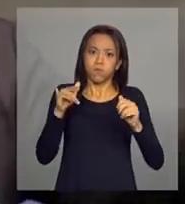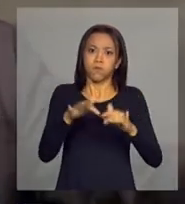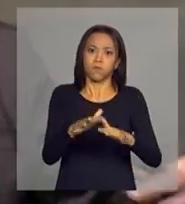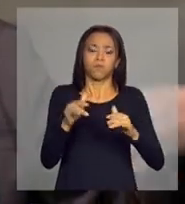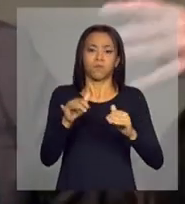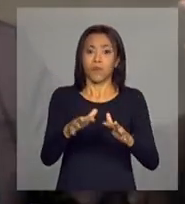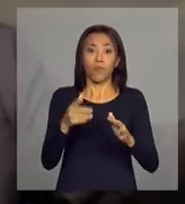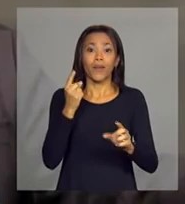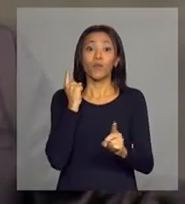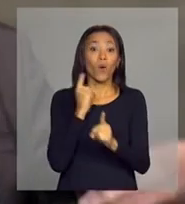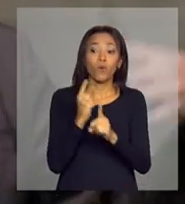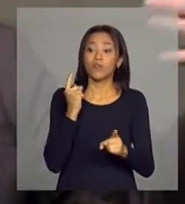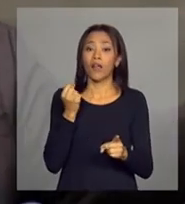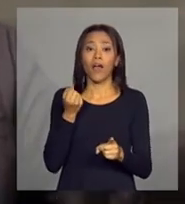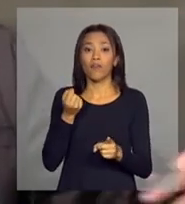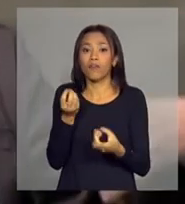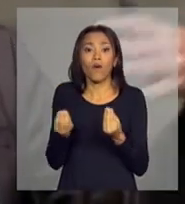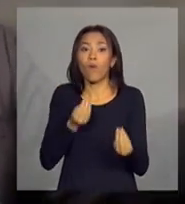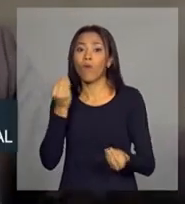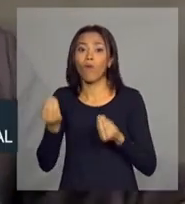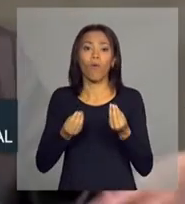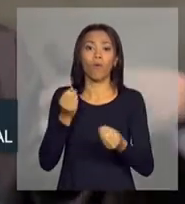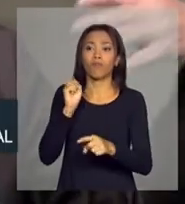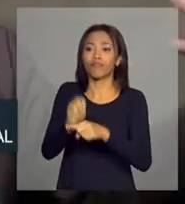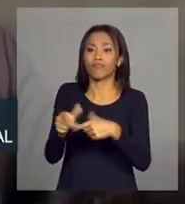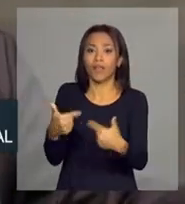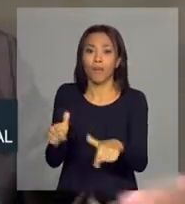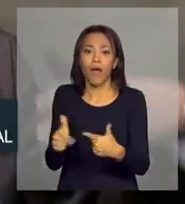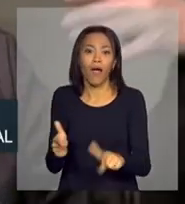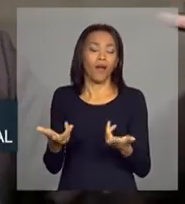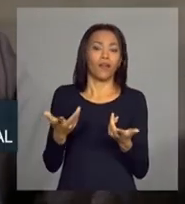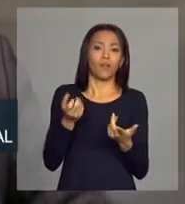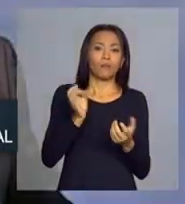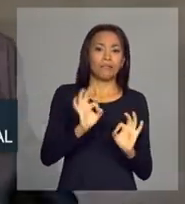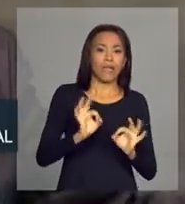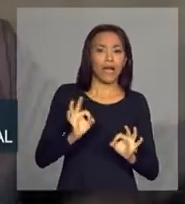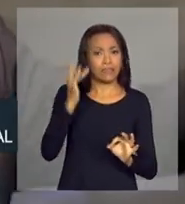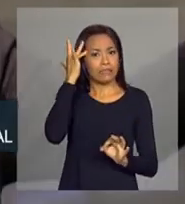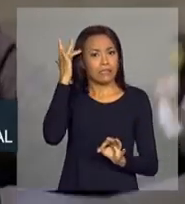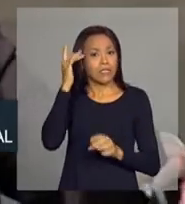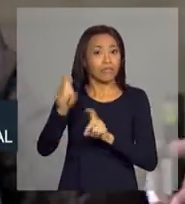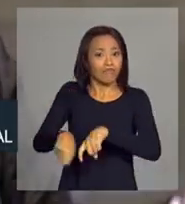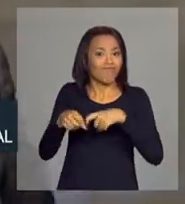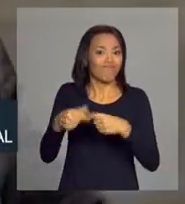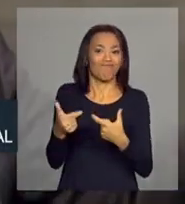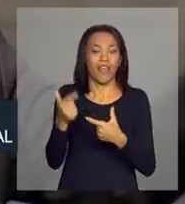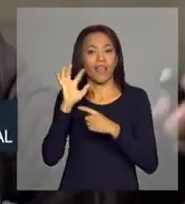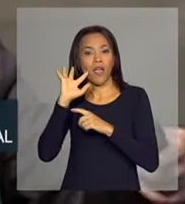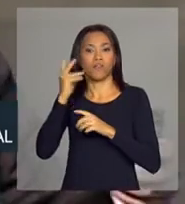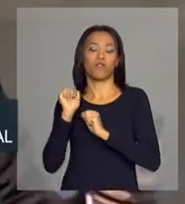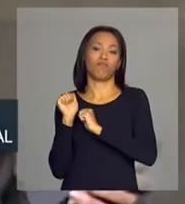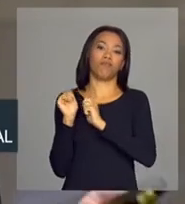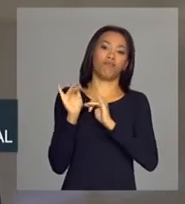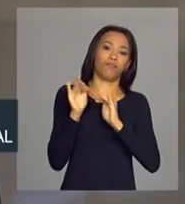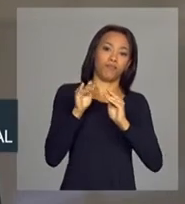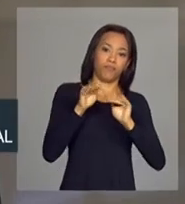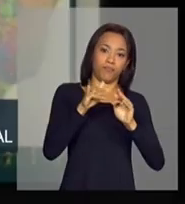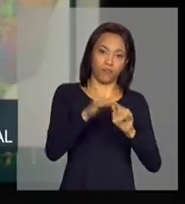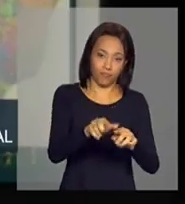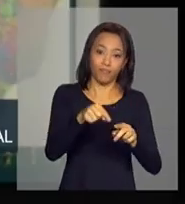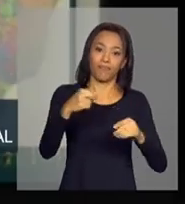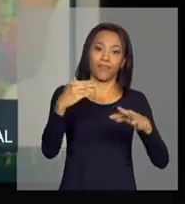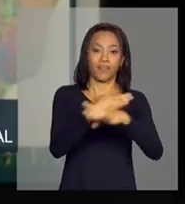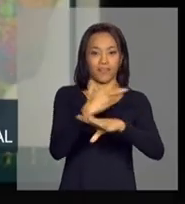populações não encontraram alternativas de emprego, de qualidade de vida no interior e tiveram que se deslocar, portanto, em função de um problema